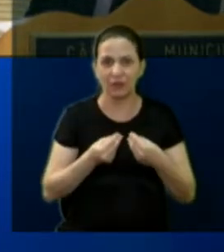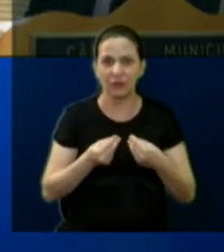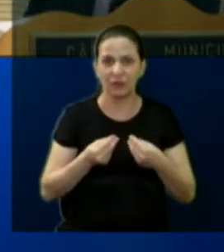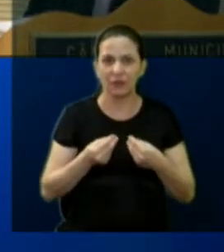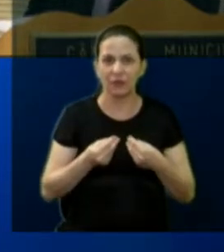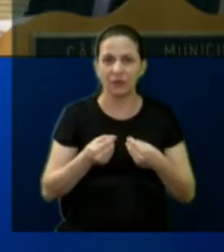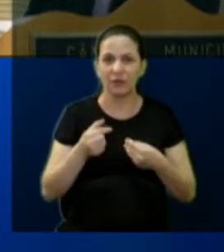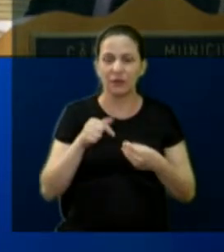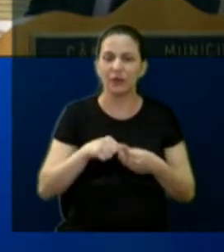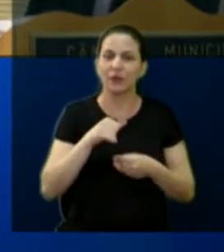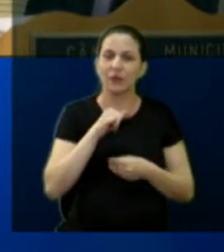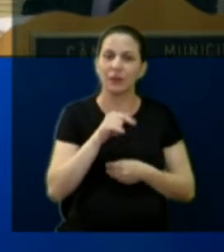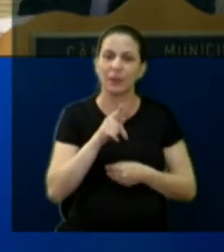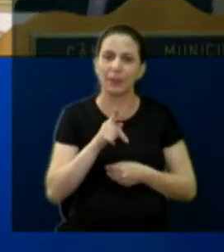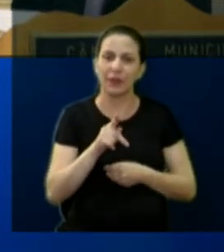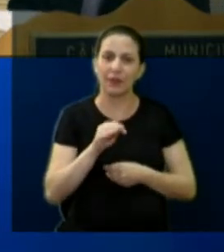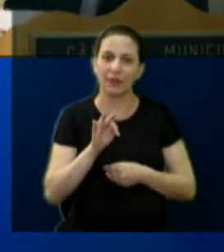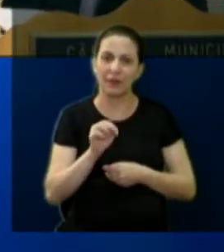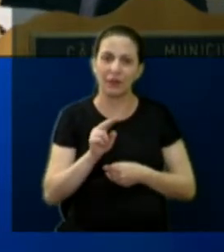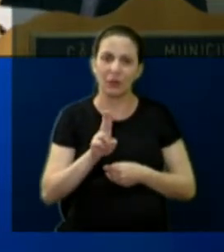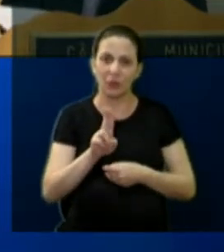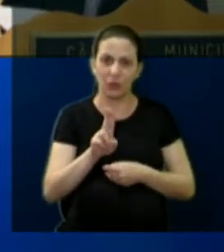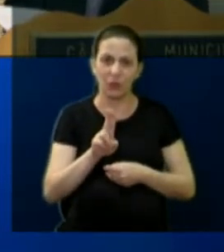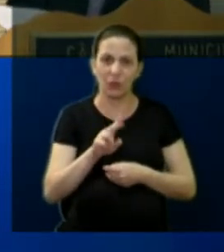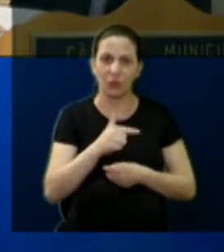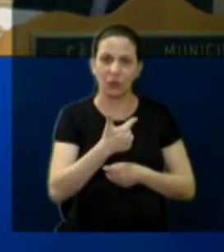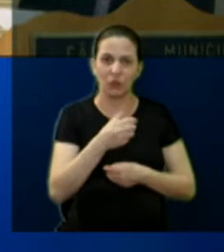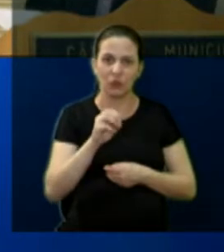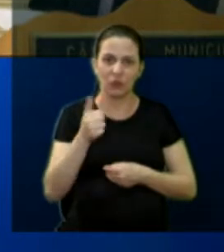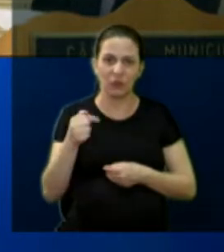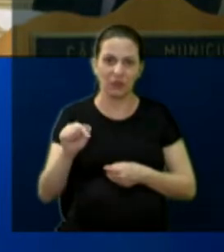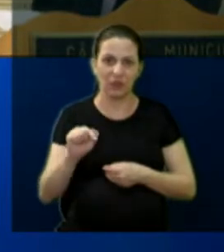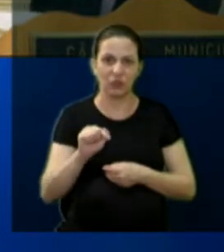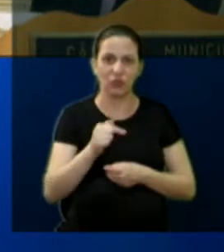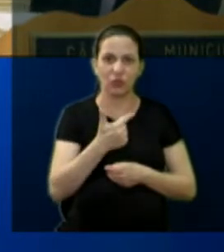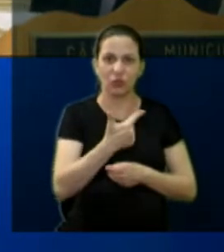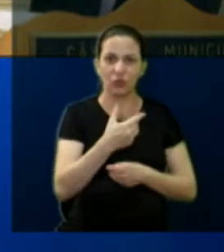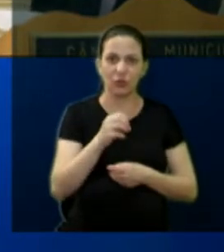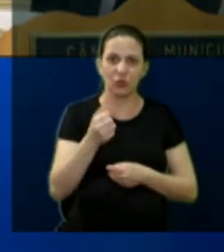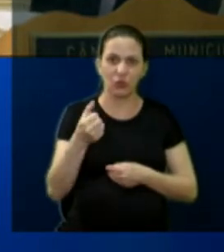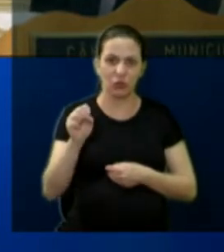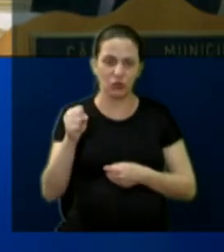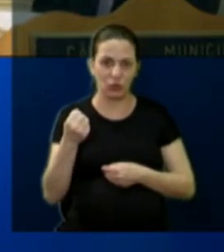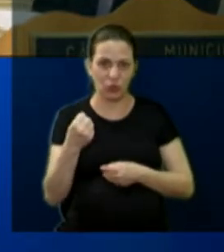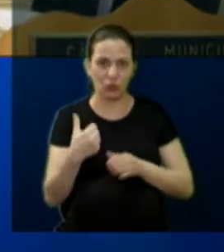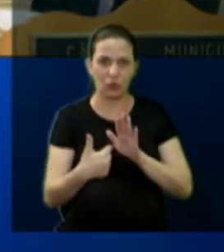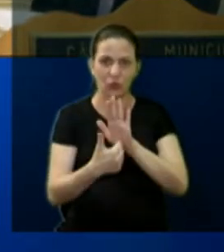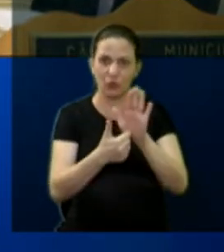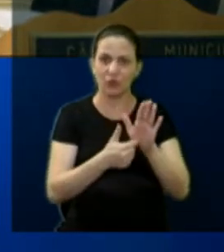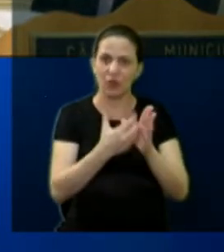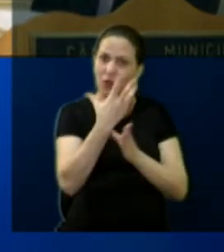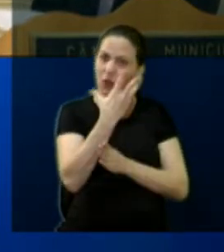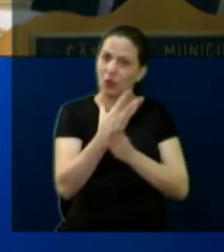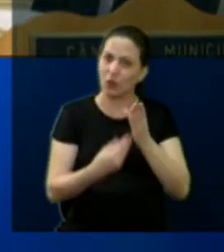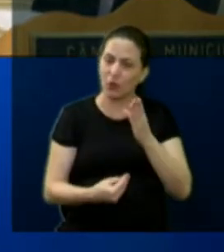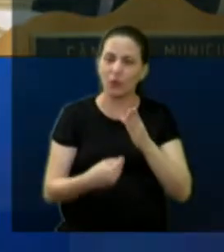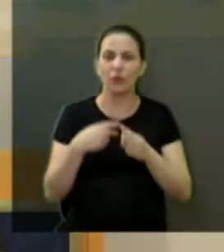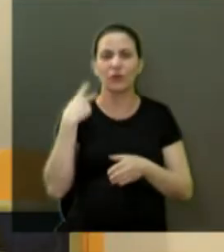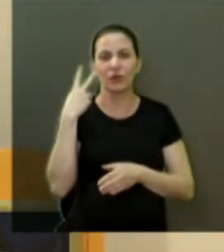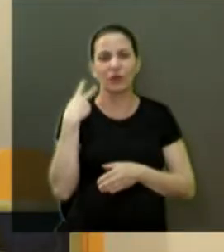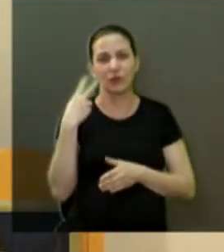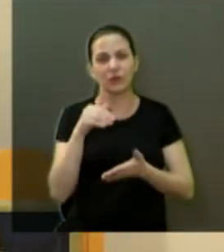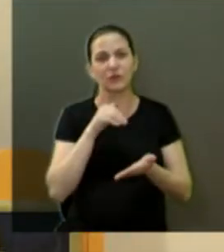o IPTU de 2017 e de 2018, o Espelho, todos os vereadores, o